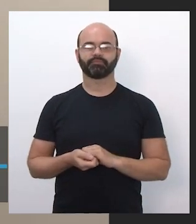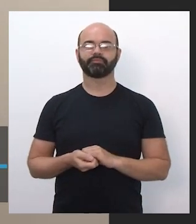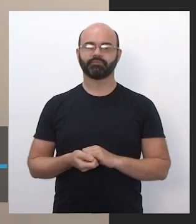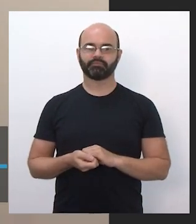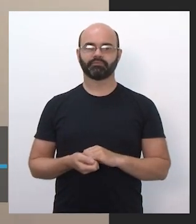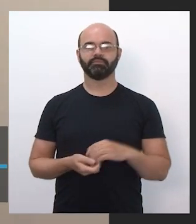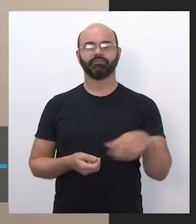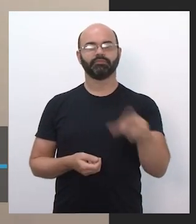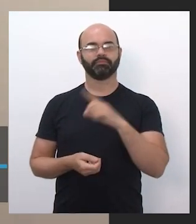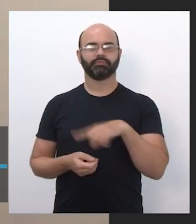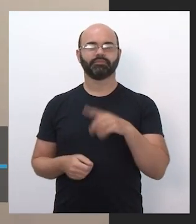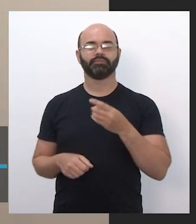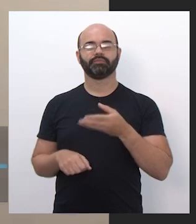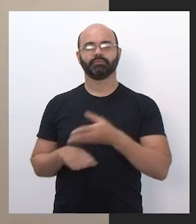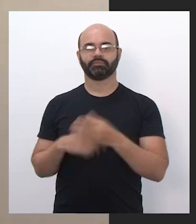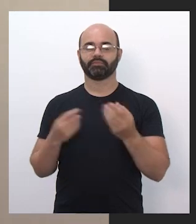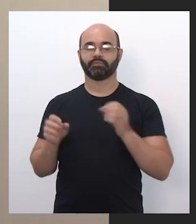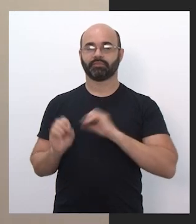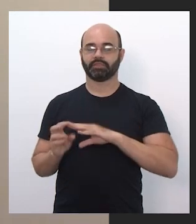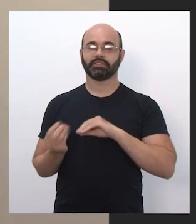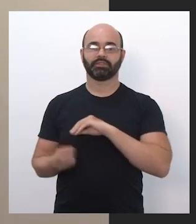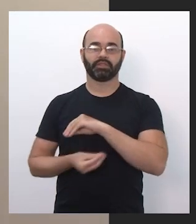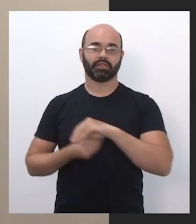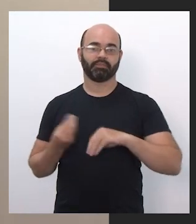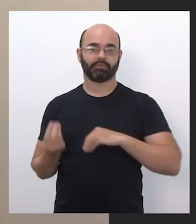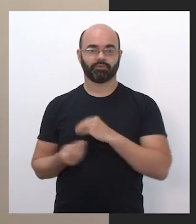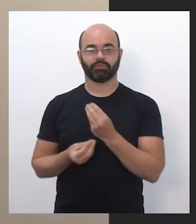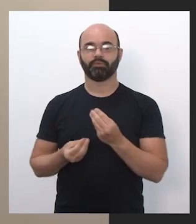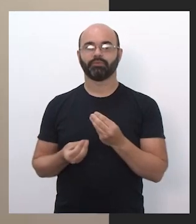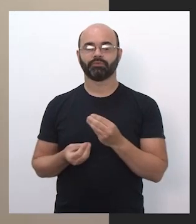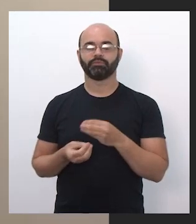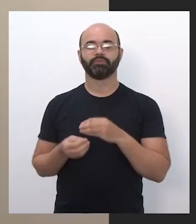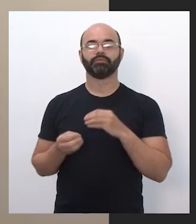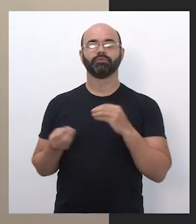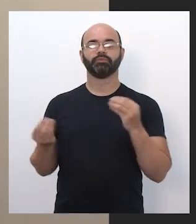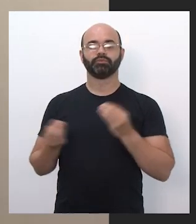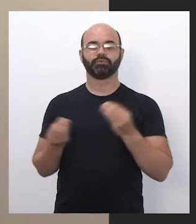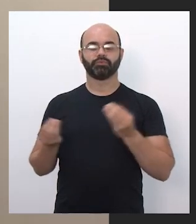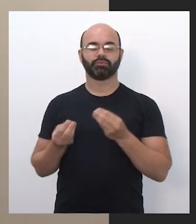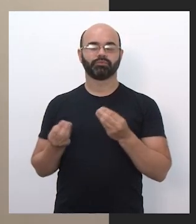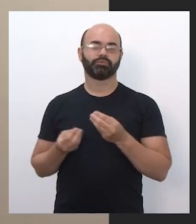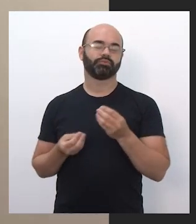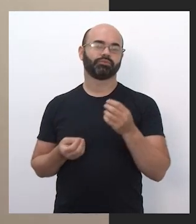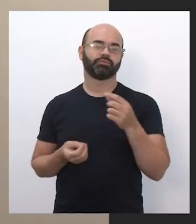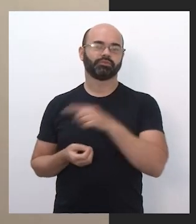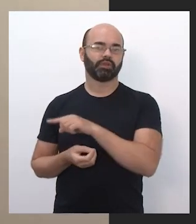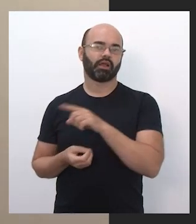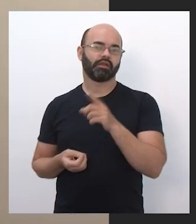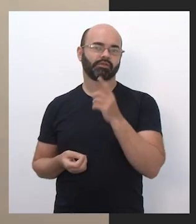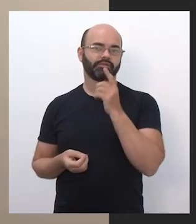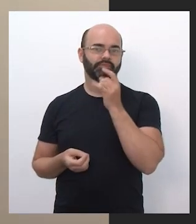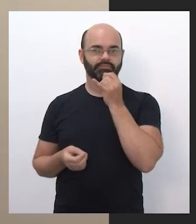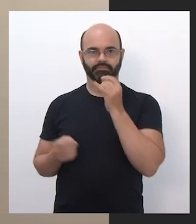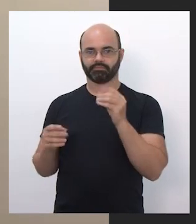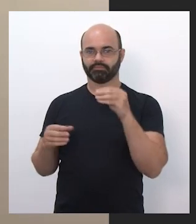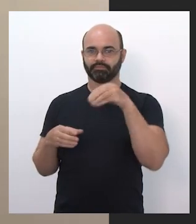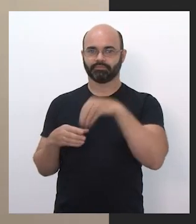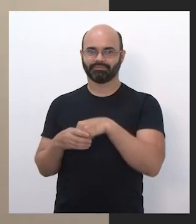na iniciativa de ensino híbrido para aqueles que necessitam e que estão dentro dos critérios.